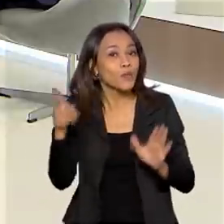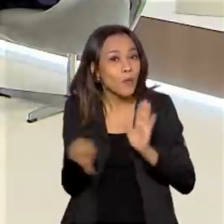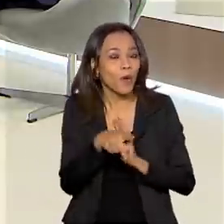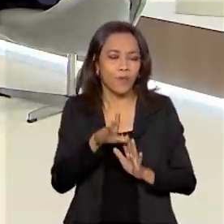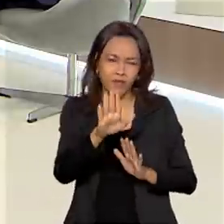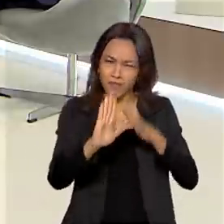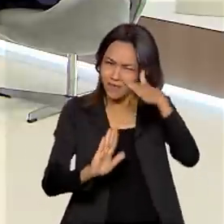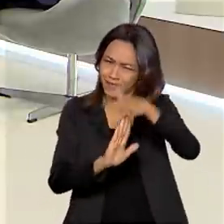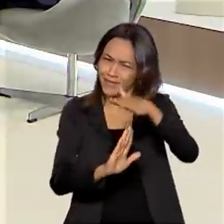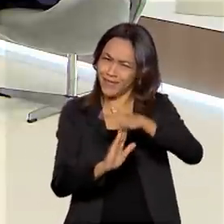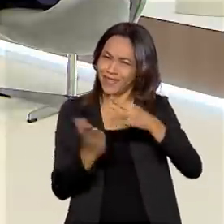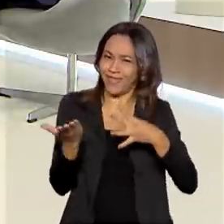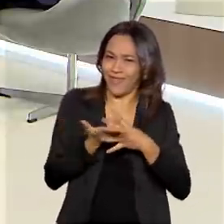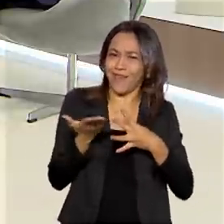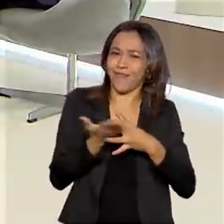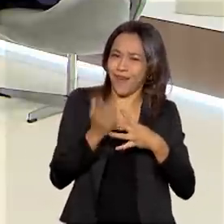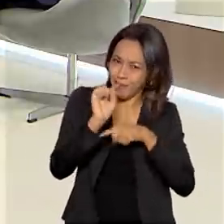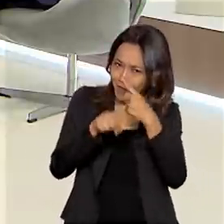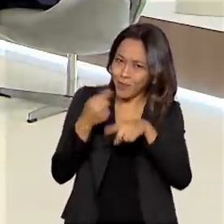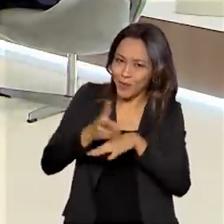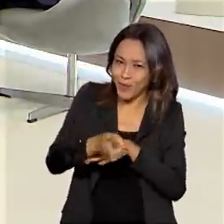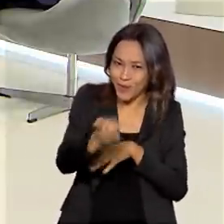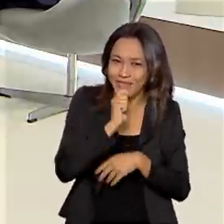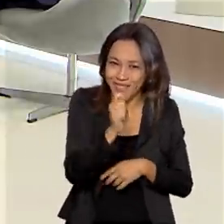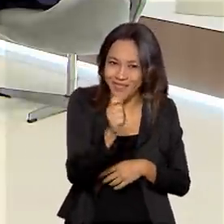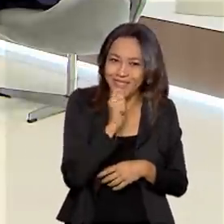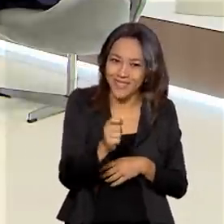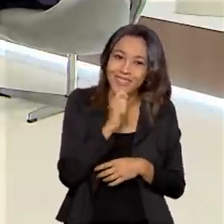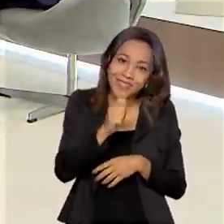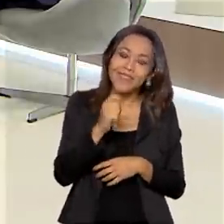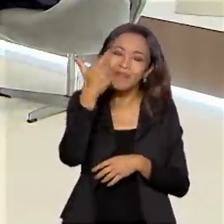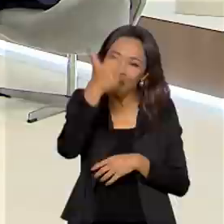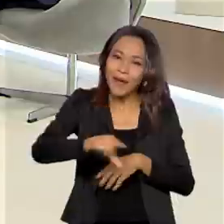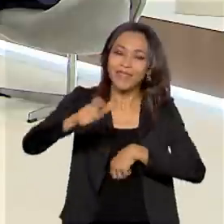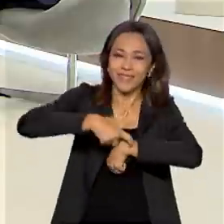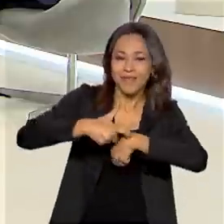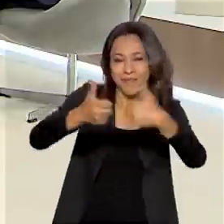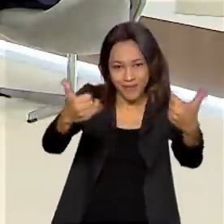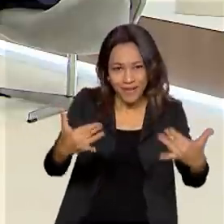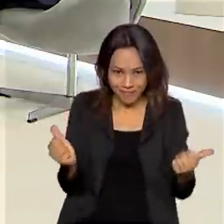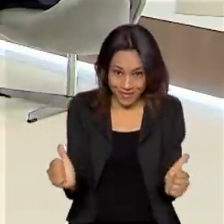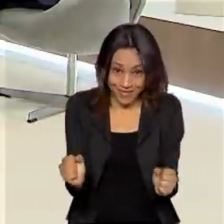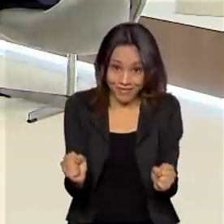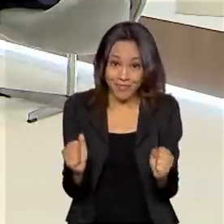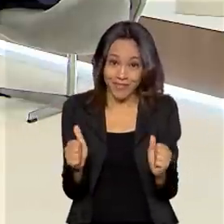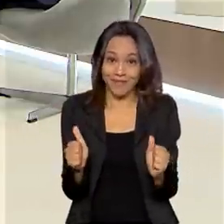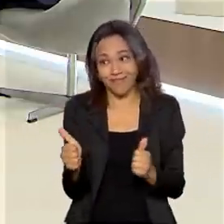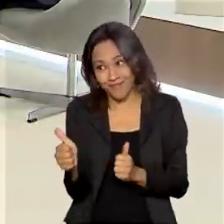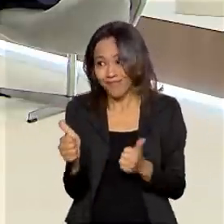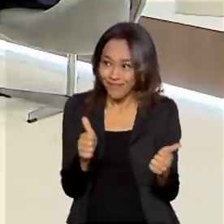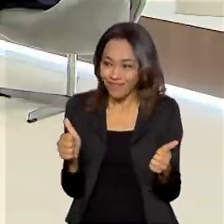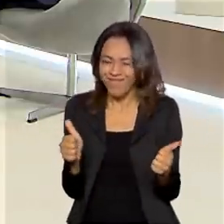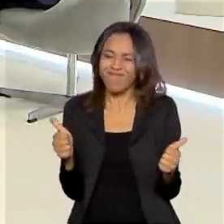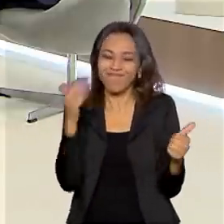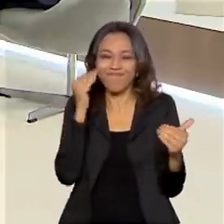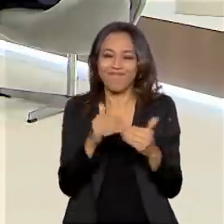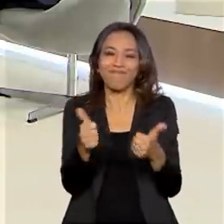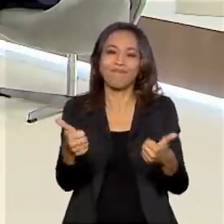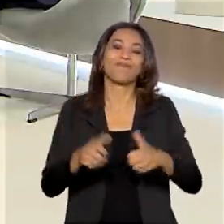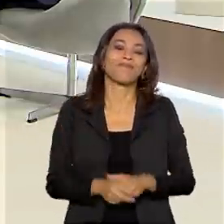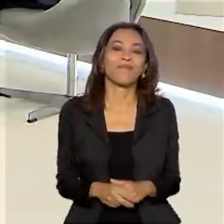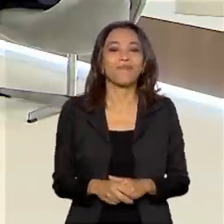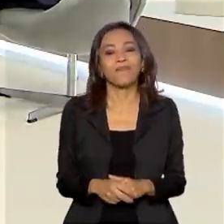fazer um intervalo rapidinho, para o concluir o pensamento lá no outro bloco, para a gente dar mais tempo para explicar. Pode ser? Pode ser, presidente. é prazer.